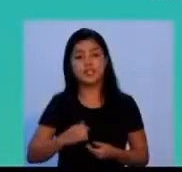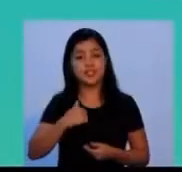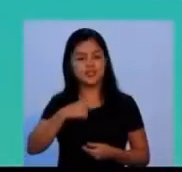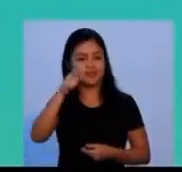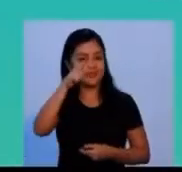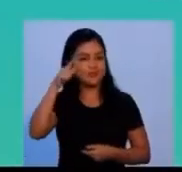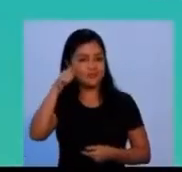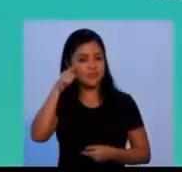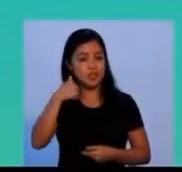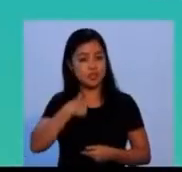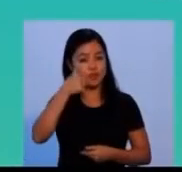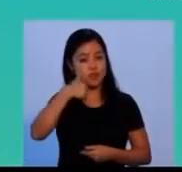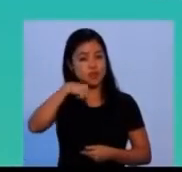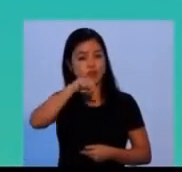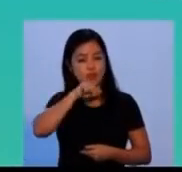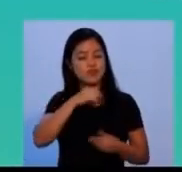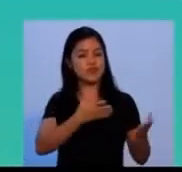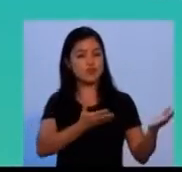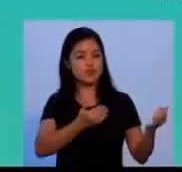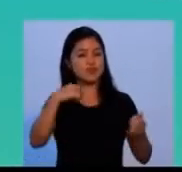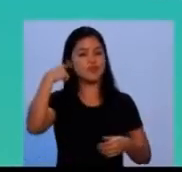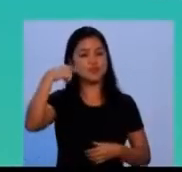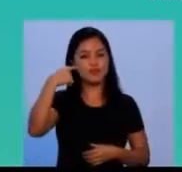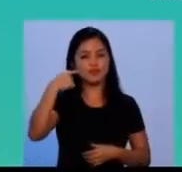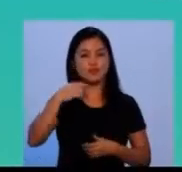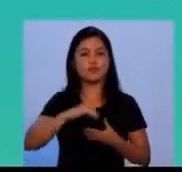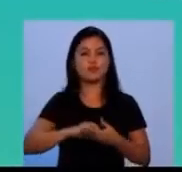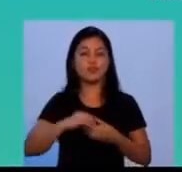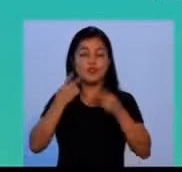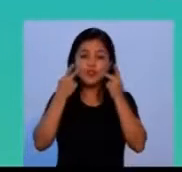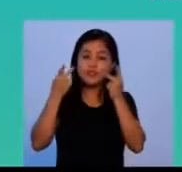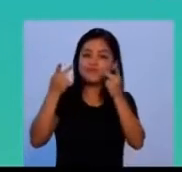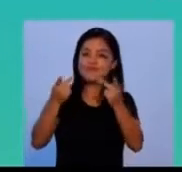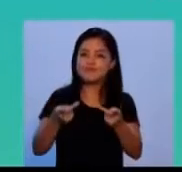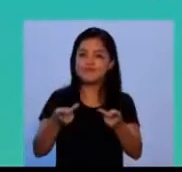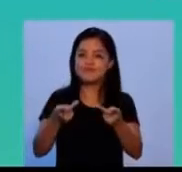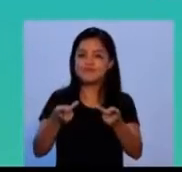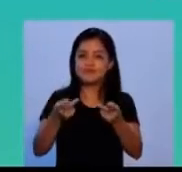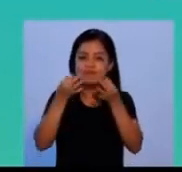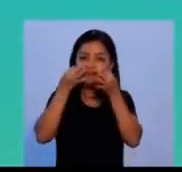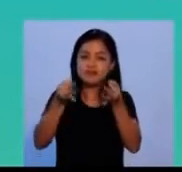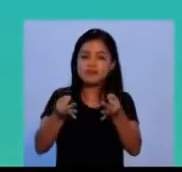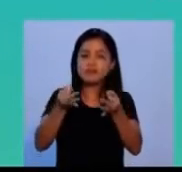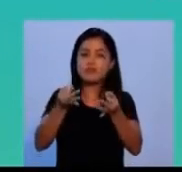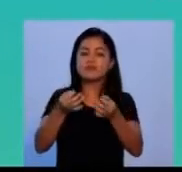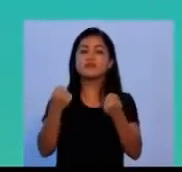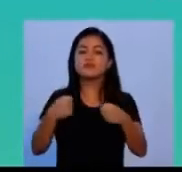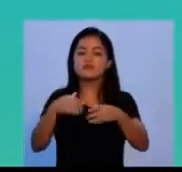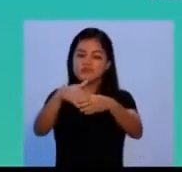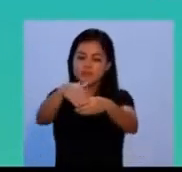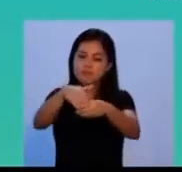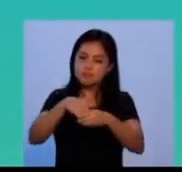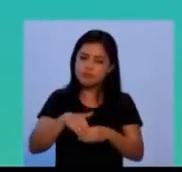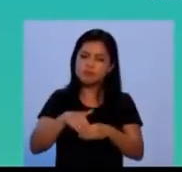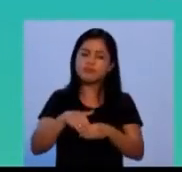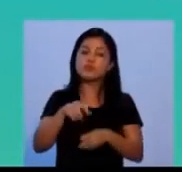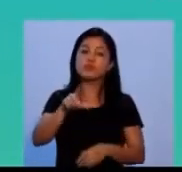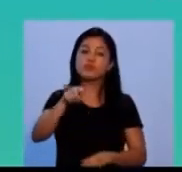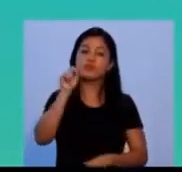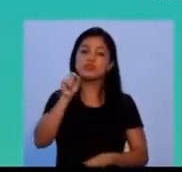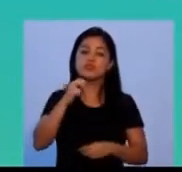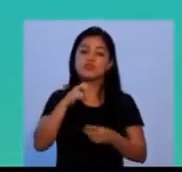Sou a Heloísa Azier, mãe e jovem advogada. Vim olhar nos seus olhos e pedir que não deixe de ir às urnas.